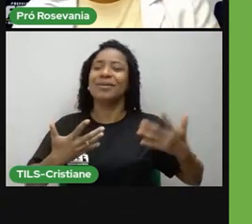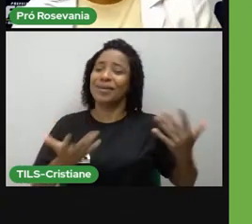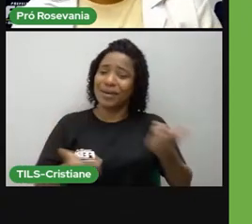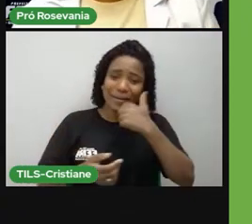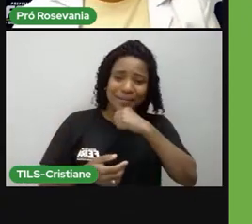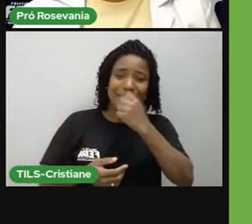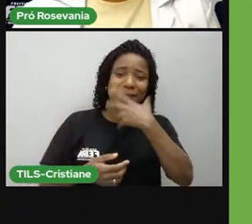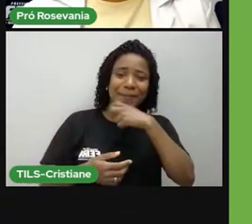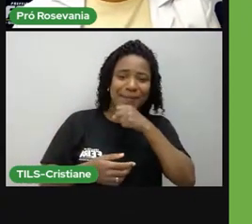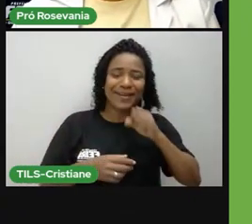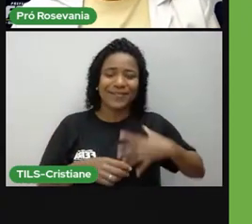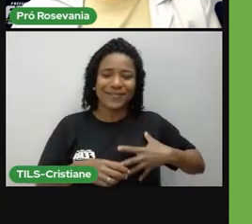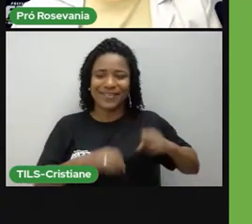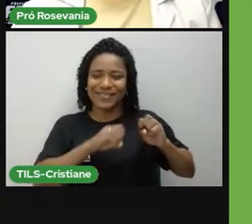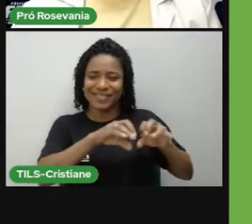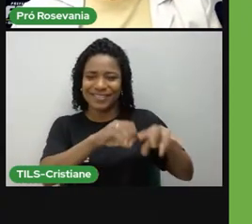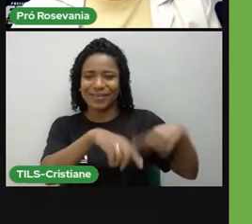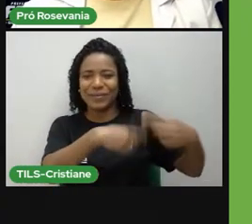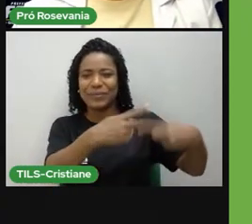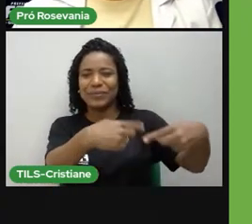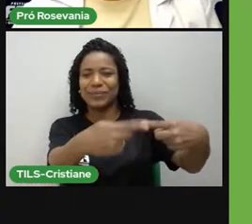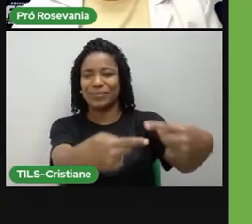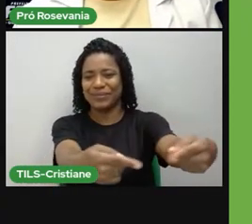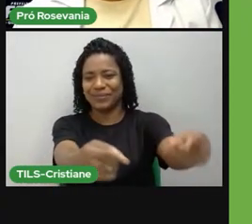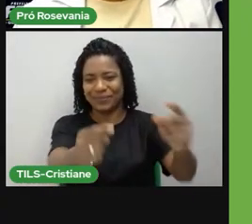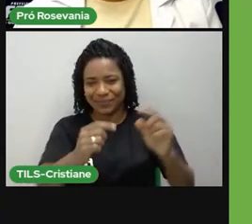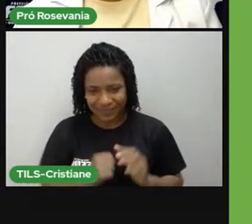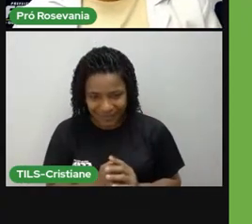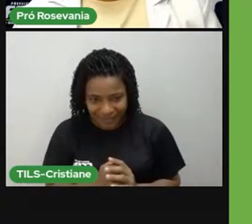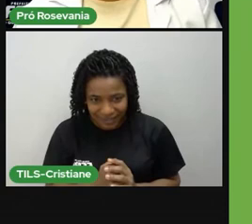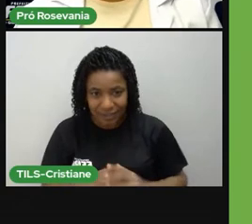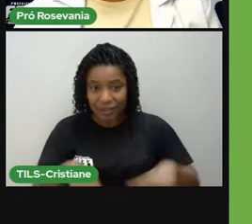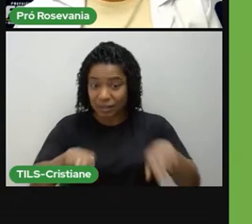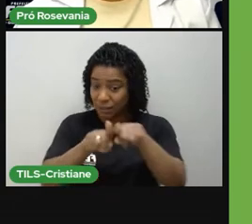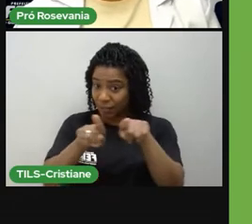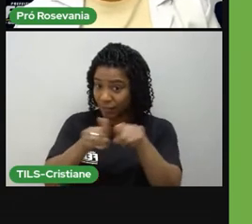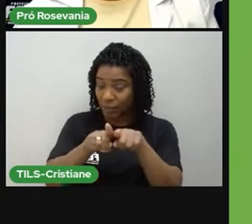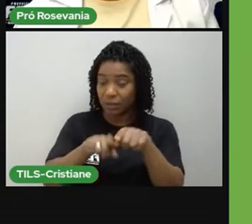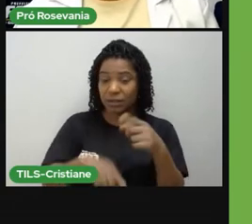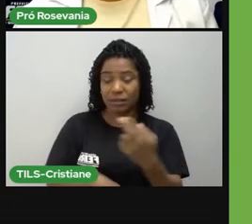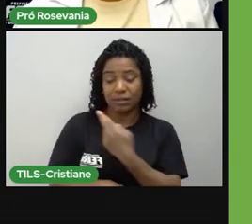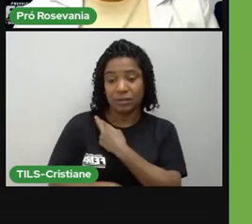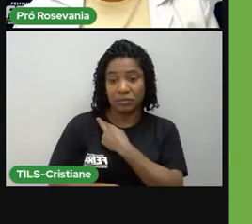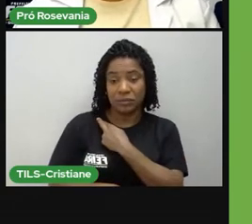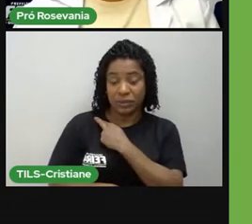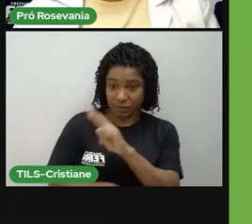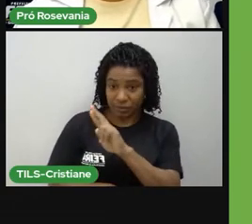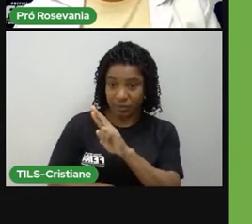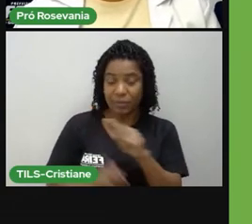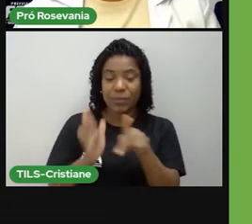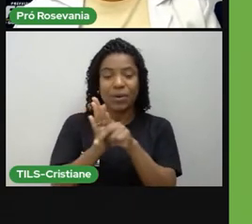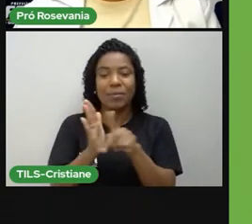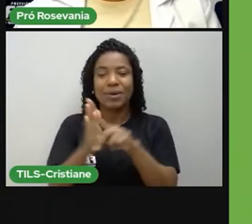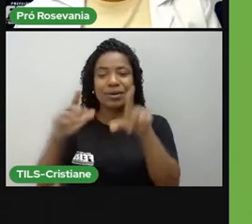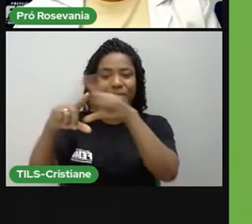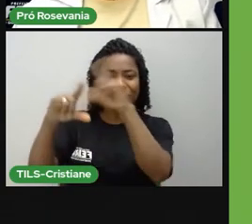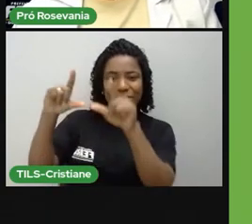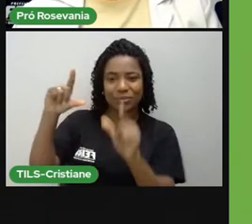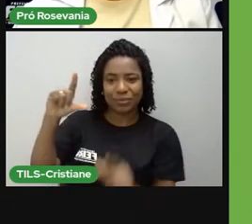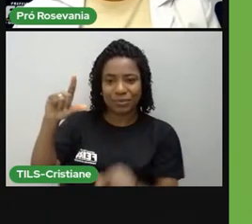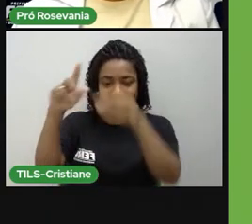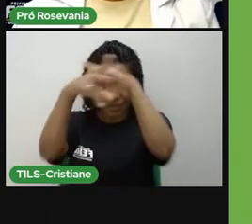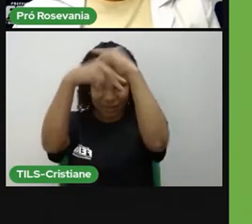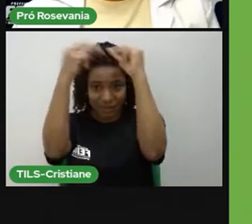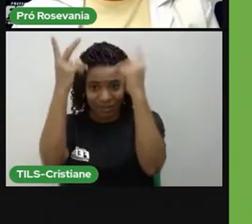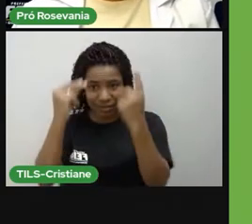fazendo, e assim, sucessivamente, né. Temos aqui a religião, né, do candomblé, que foi uma herança, né, também deles, é claro que,